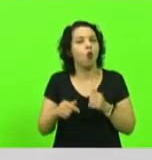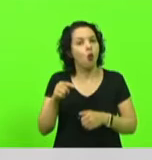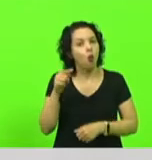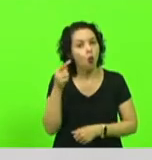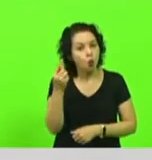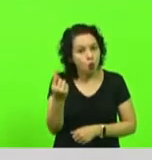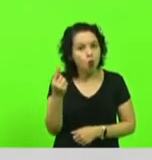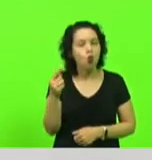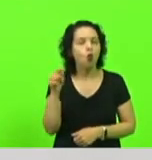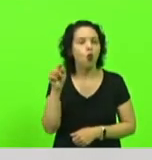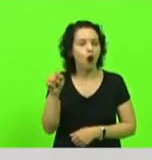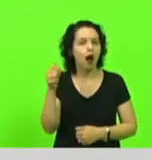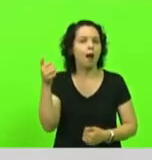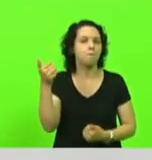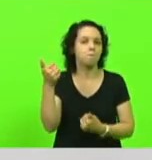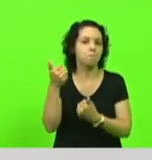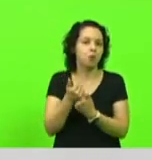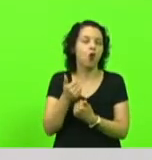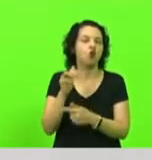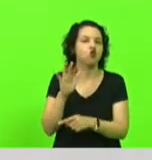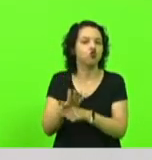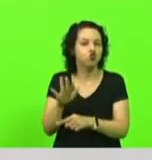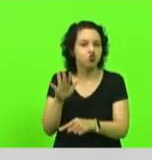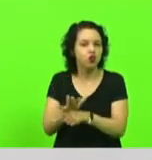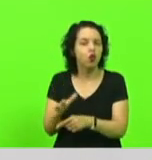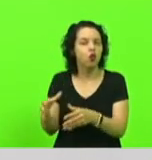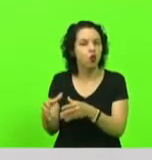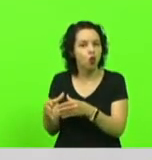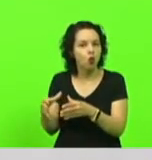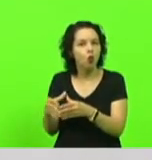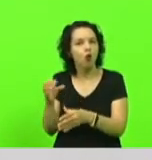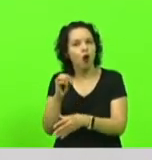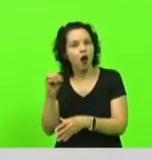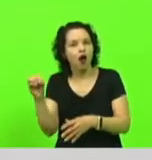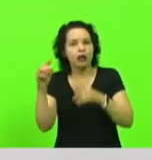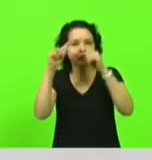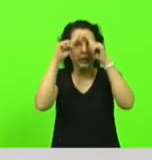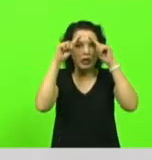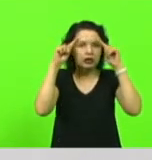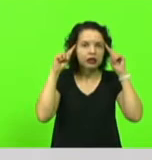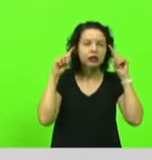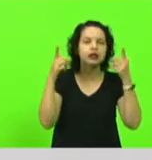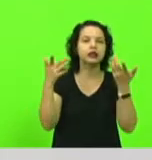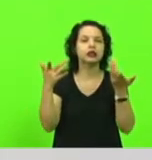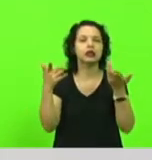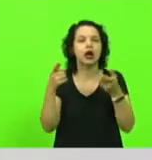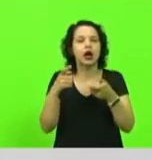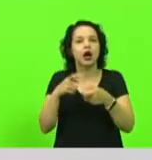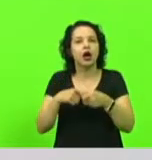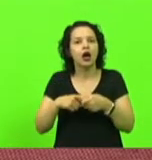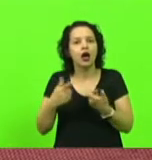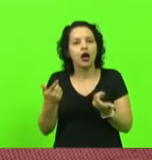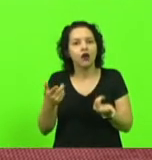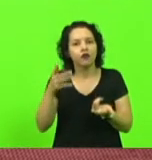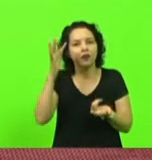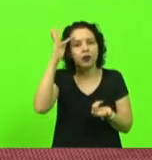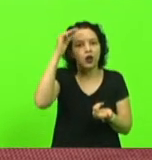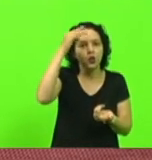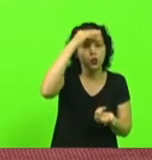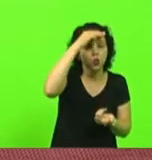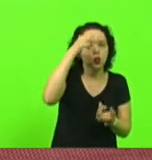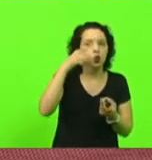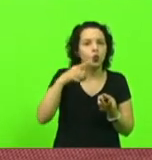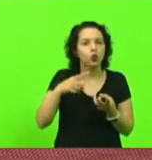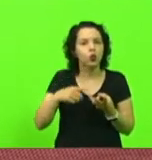da bancada do Oeste, aqui está o deputado Sareta, deputado Fabiano Dalu, deputado Maurício Cudillac,